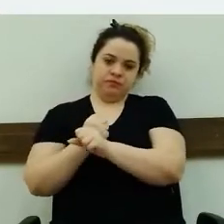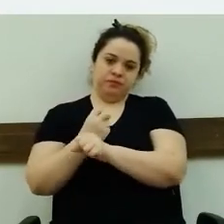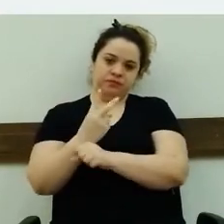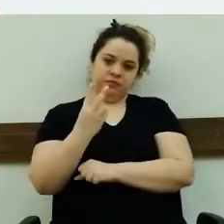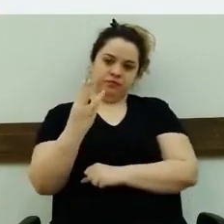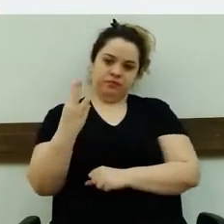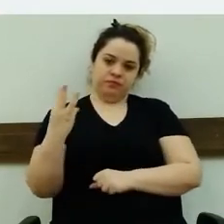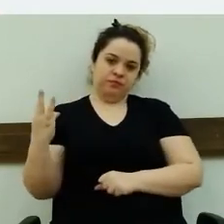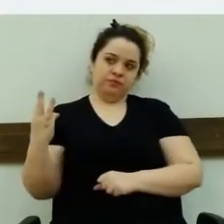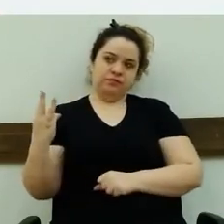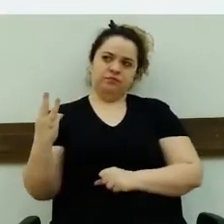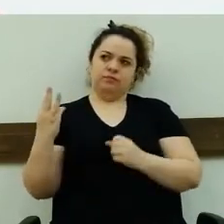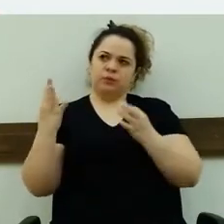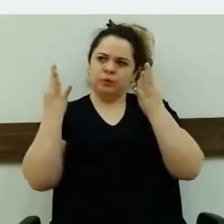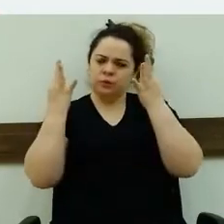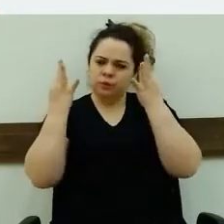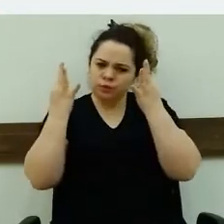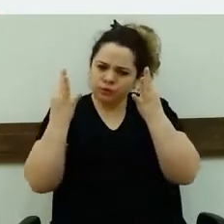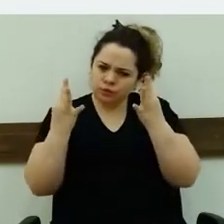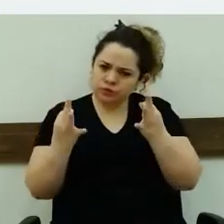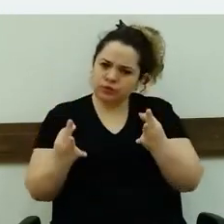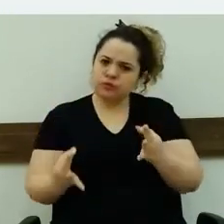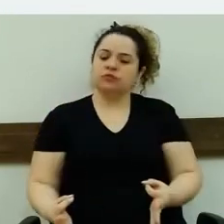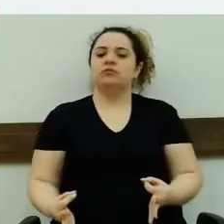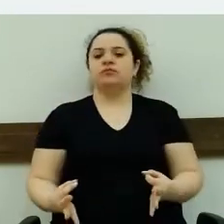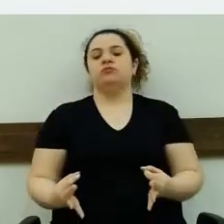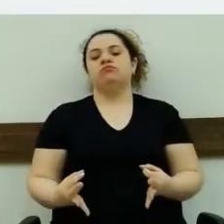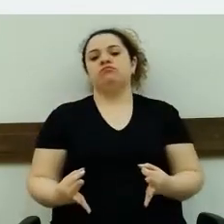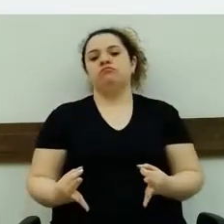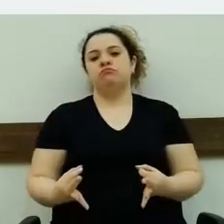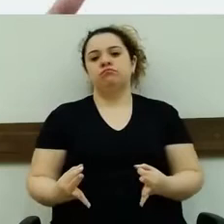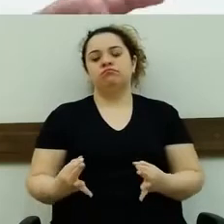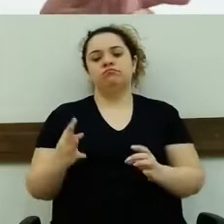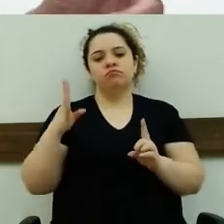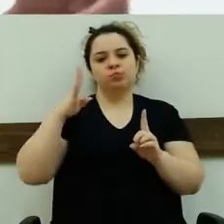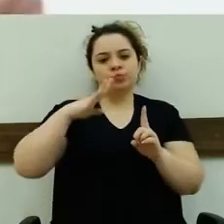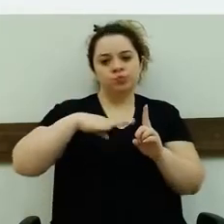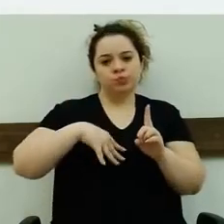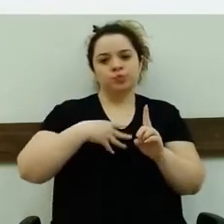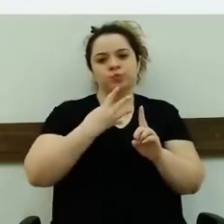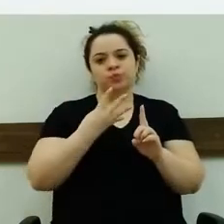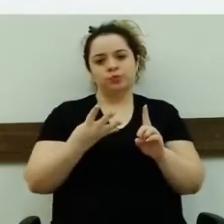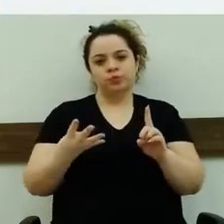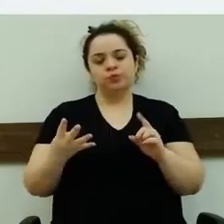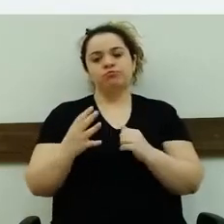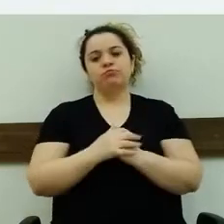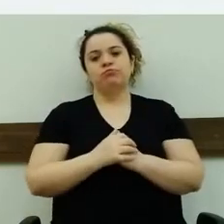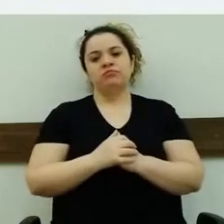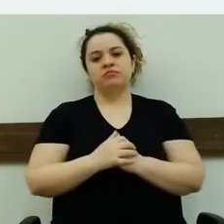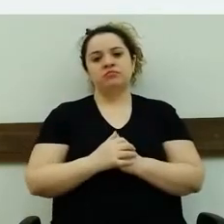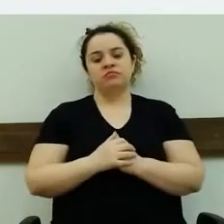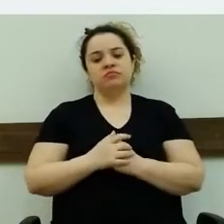E é mais justo do que justo essa homenagem. Eu via quando Vossa Excelência falava,